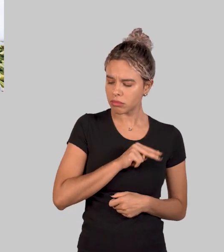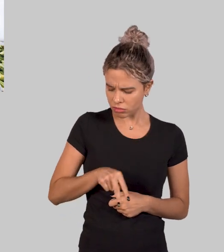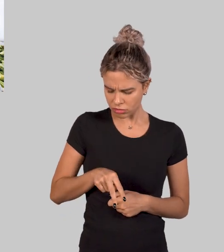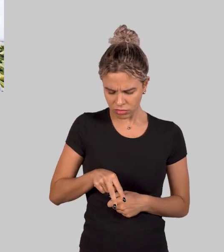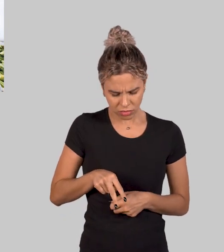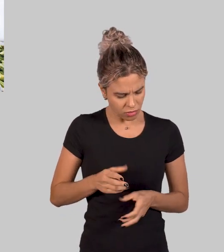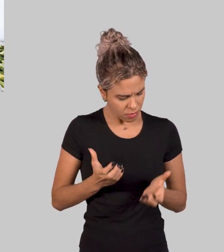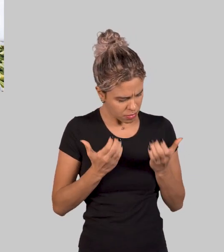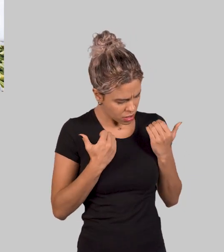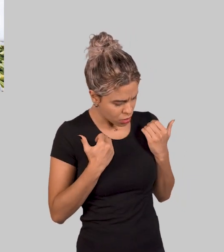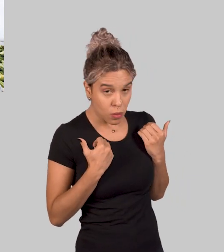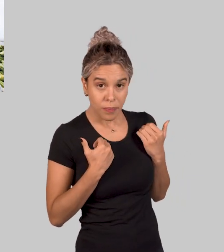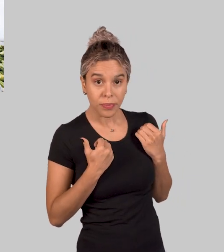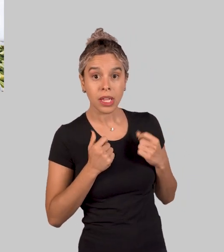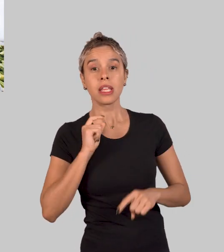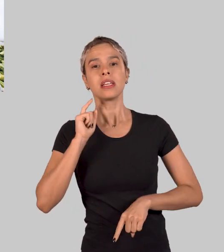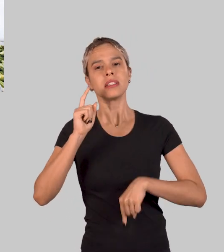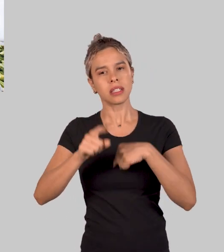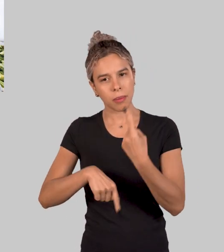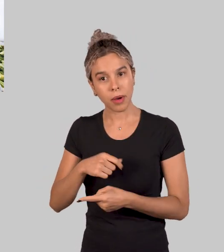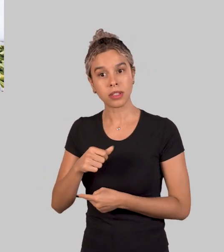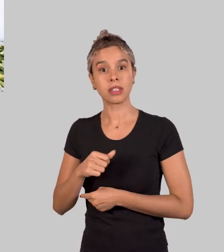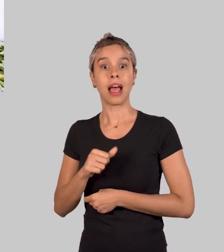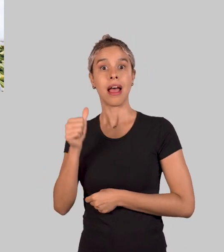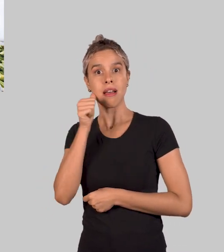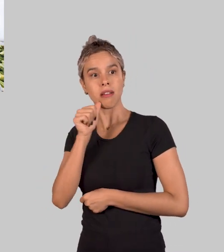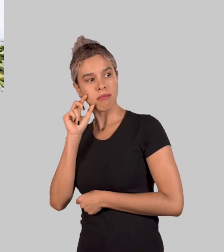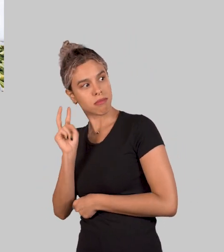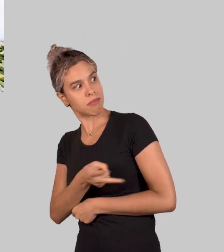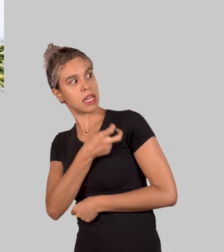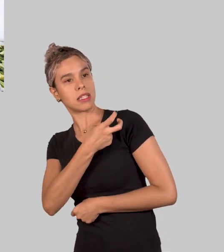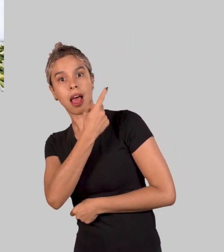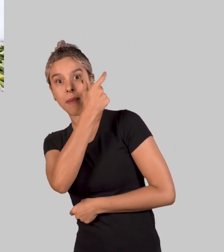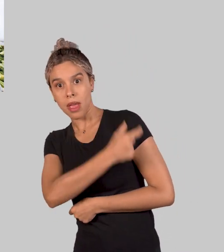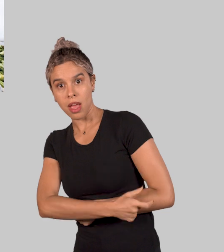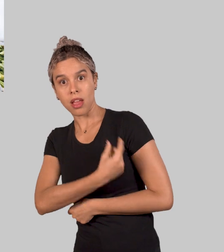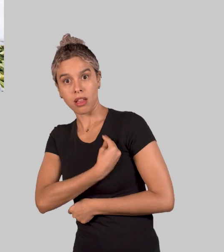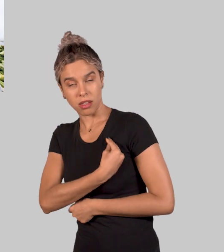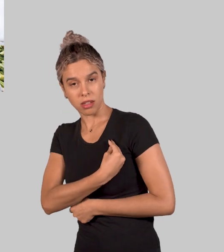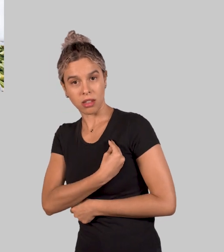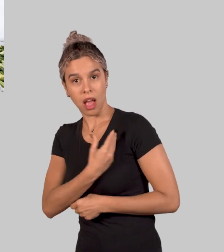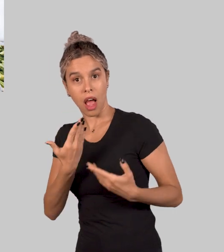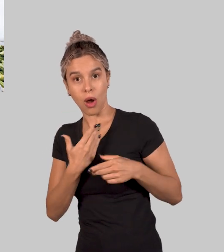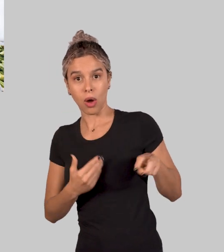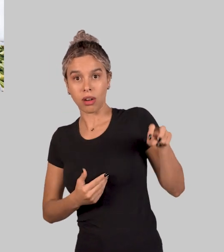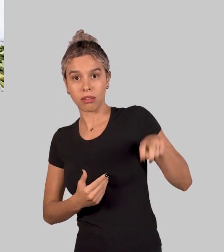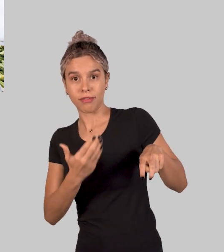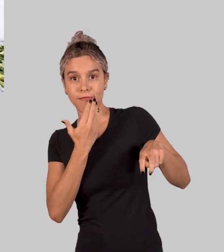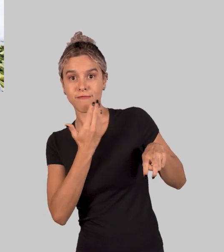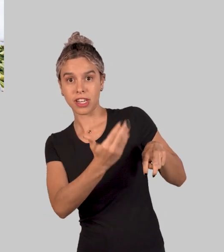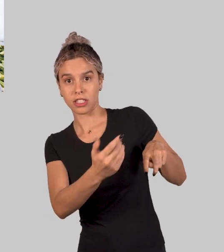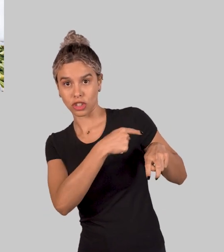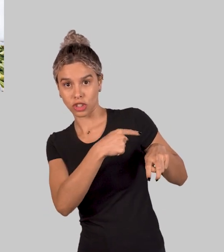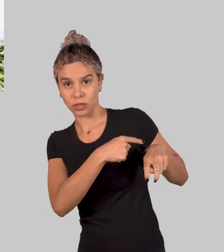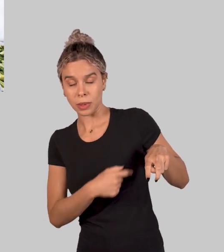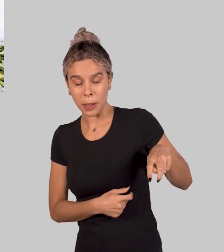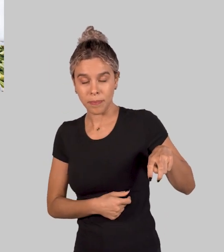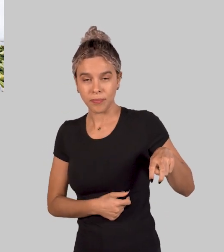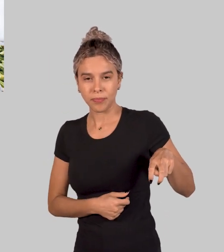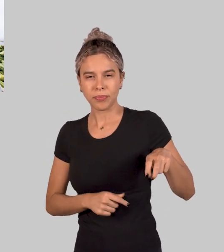consciência das espigas no chão. Depois, ela demonstra perceber a presença de Warhol, que agora está virado de frente para a câmera.